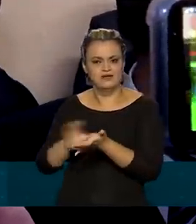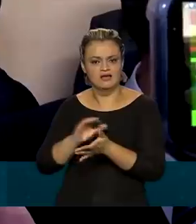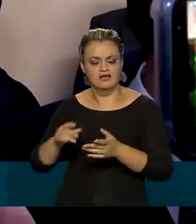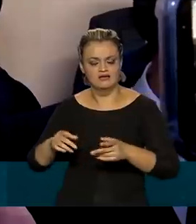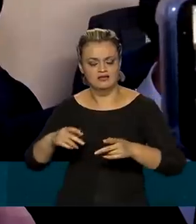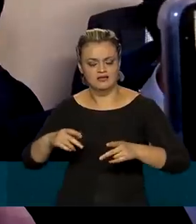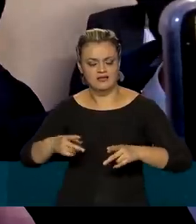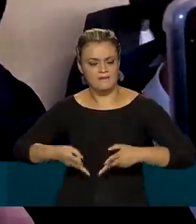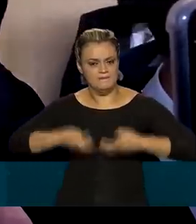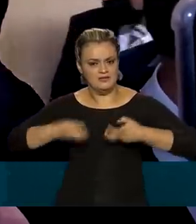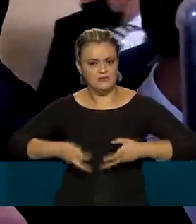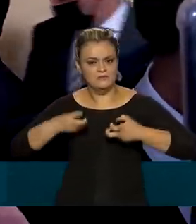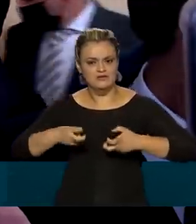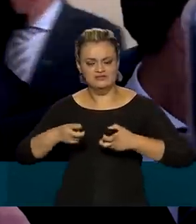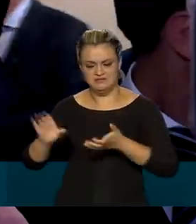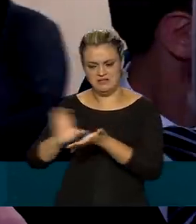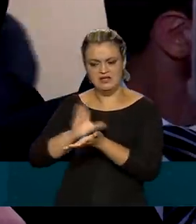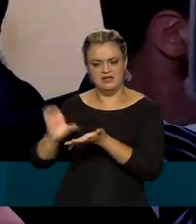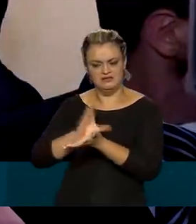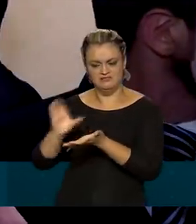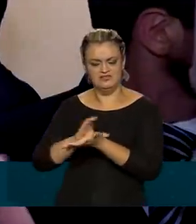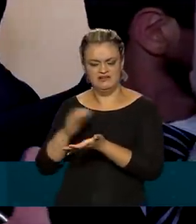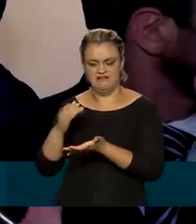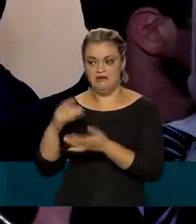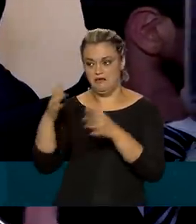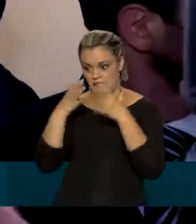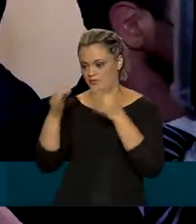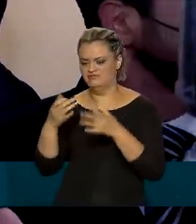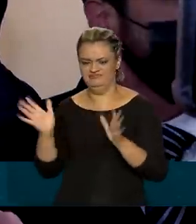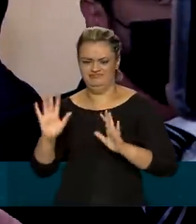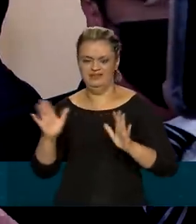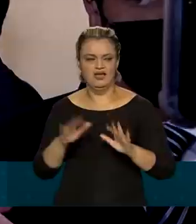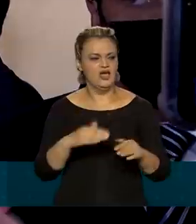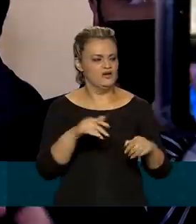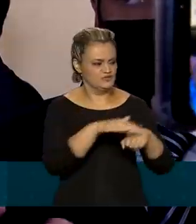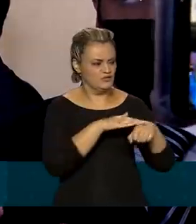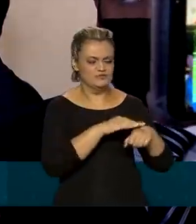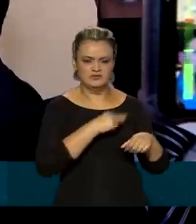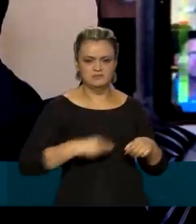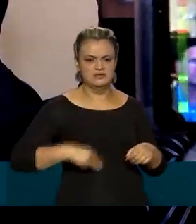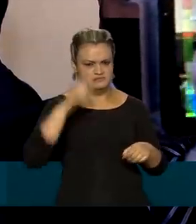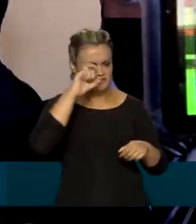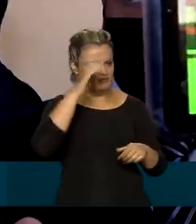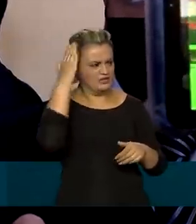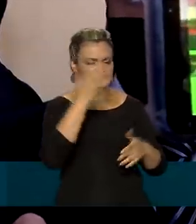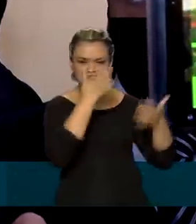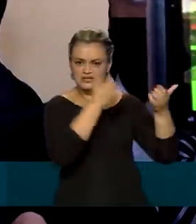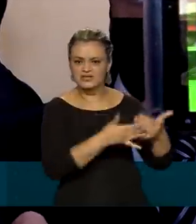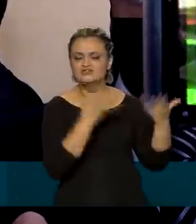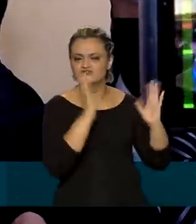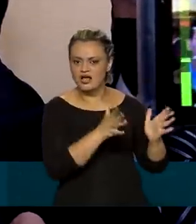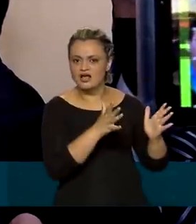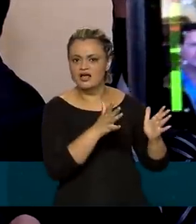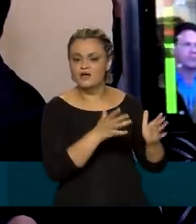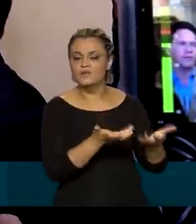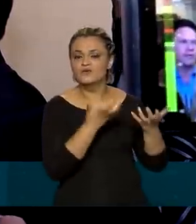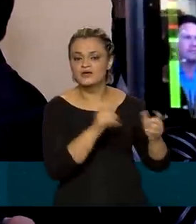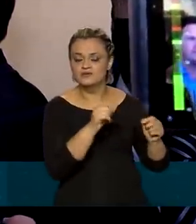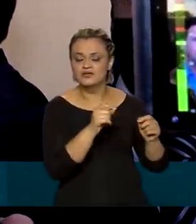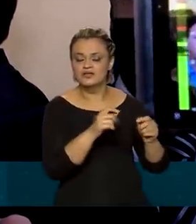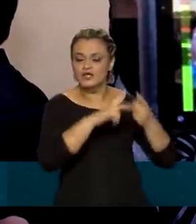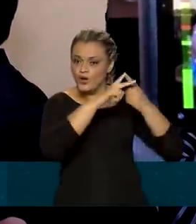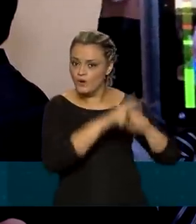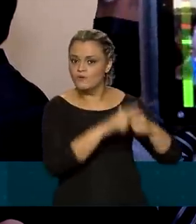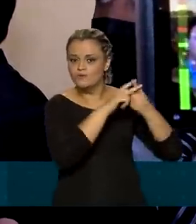dá para o governo federal, não me interesse em recursos. Tenho conversado com o Paulo Guedes, ele está na equipe, pode conversar com ele agora também. Nós queremos que isso seja